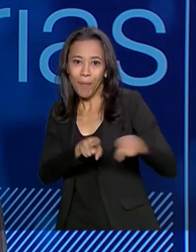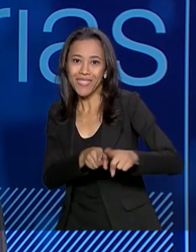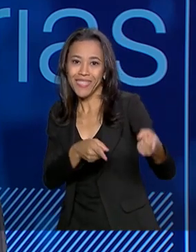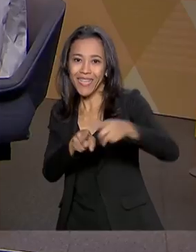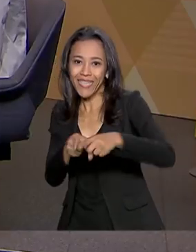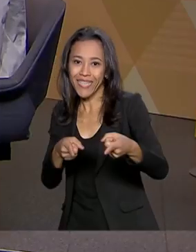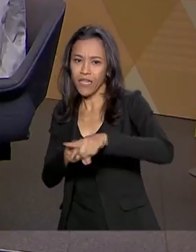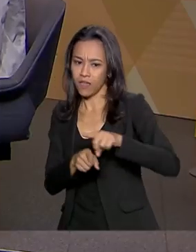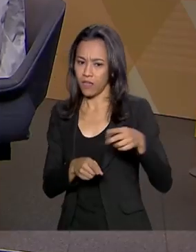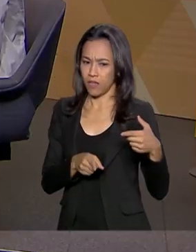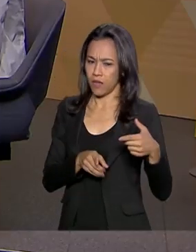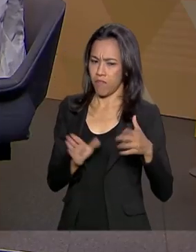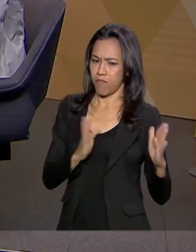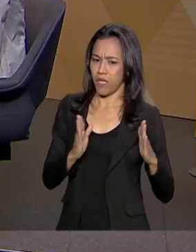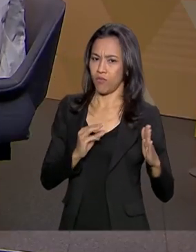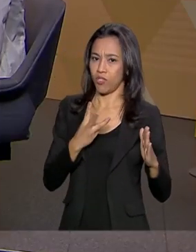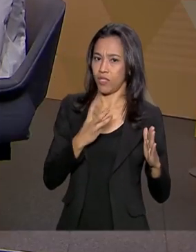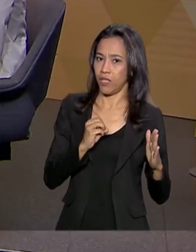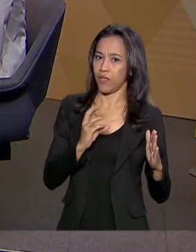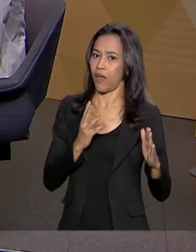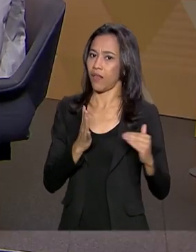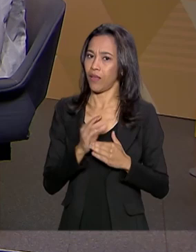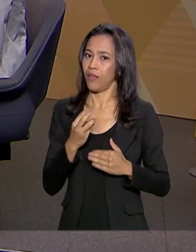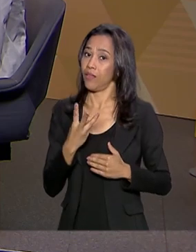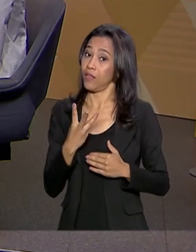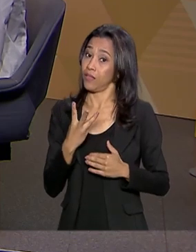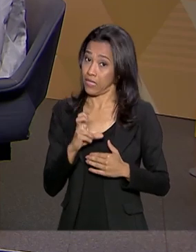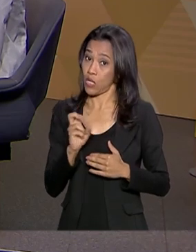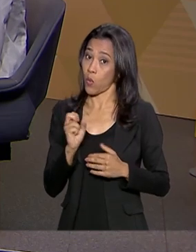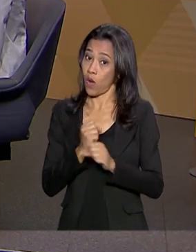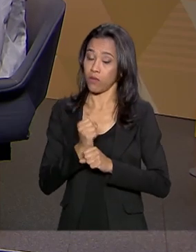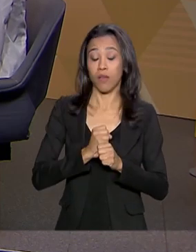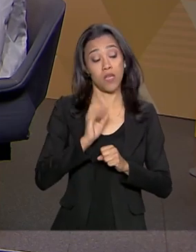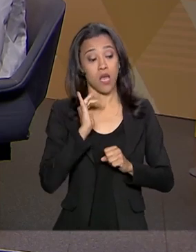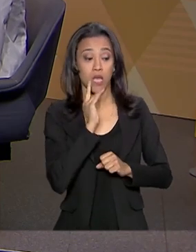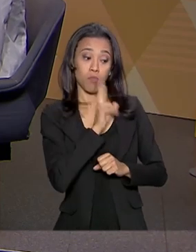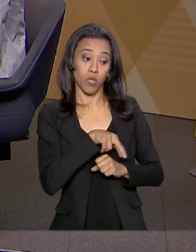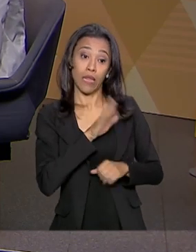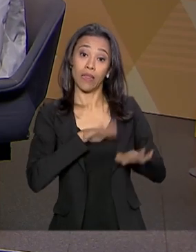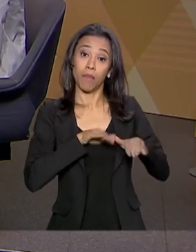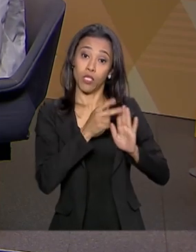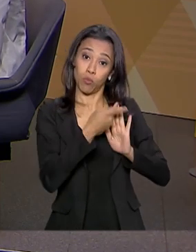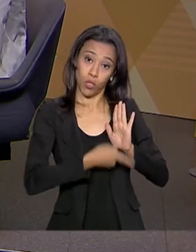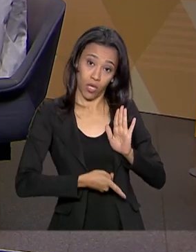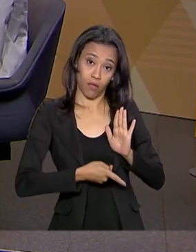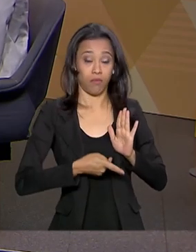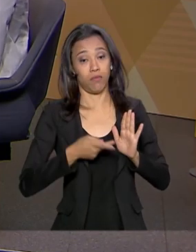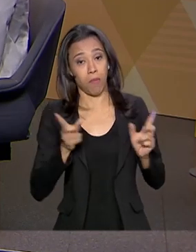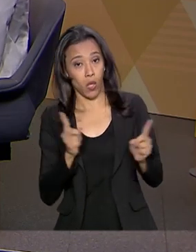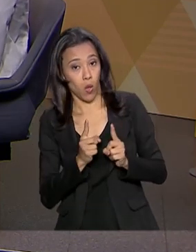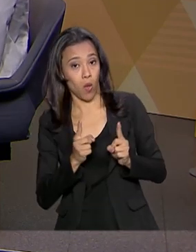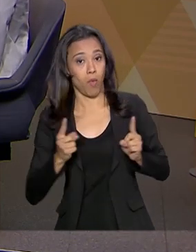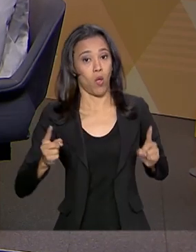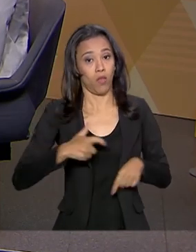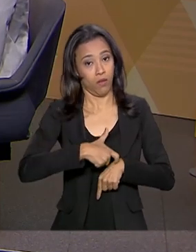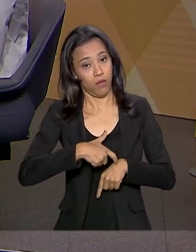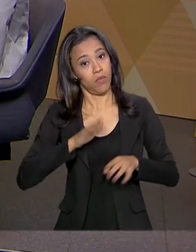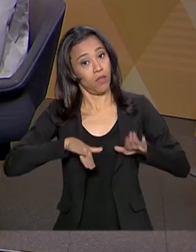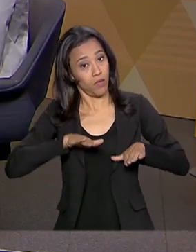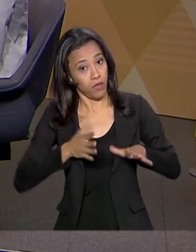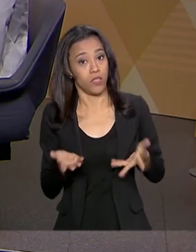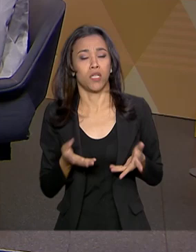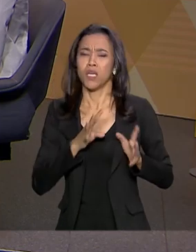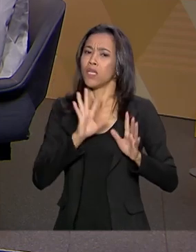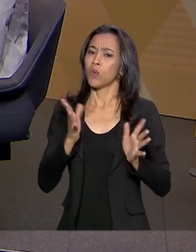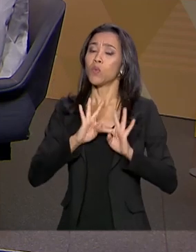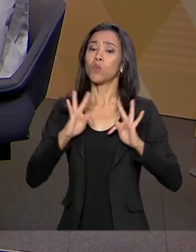o Brasil... num período de 30, 35 anos? A depender do projeto. Tem projetos menores, tem projetos maiores, mas a expectativa é que todos esses